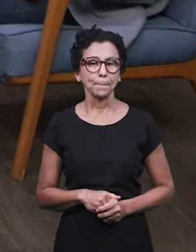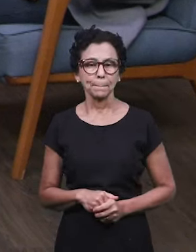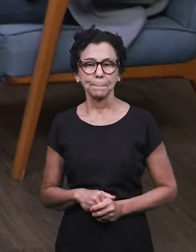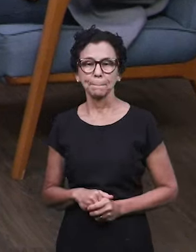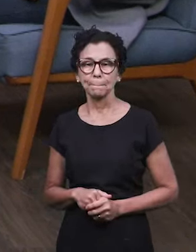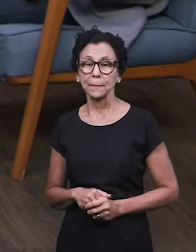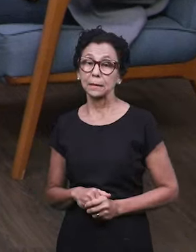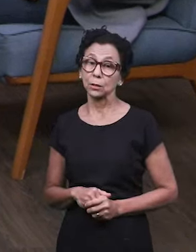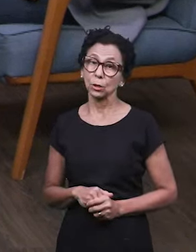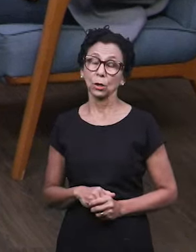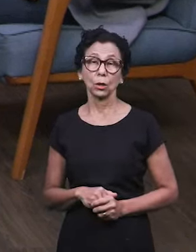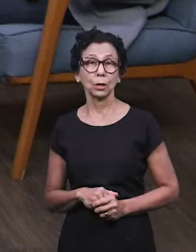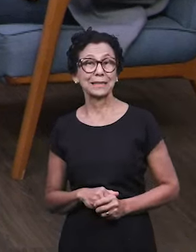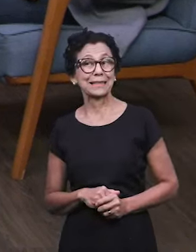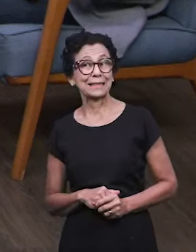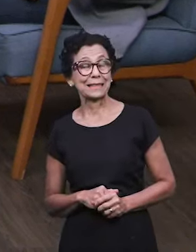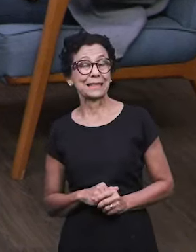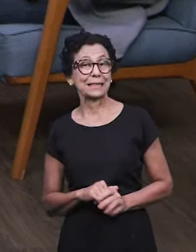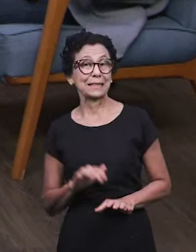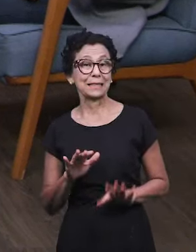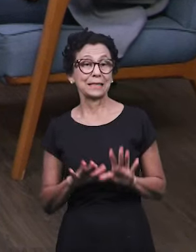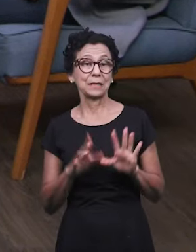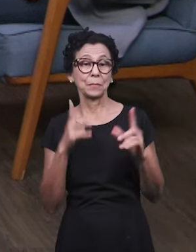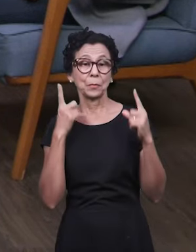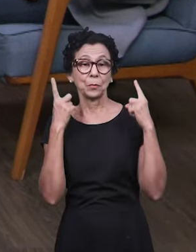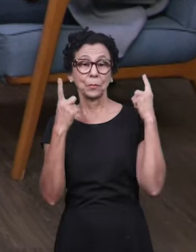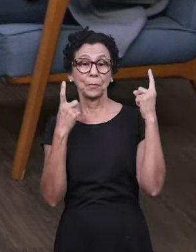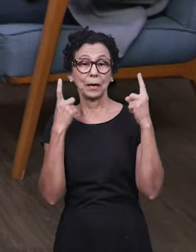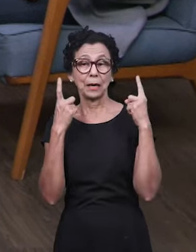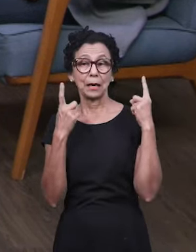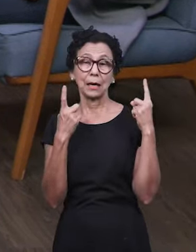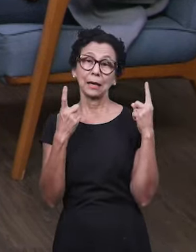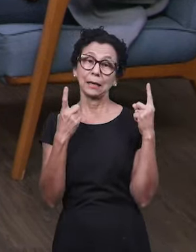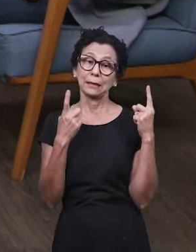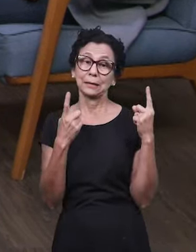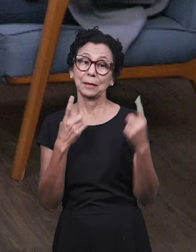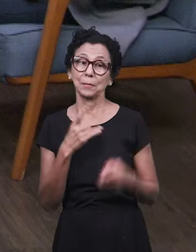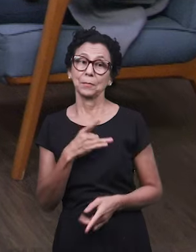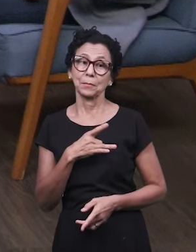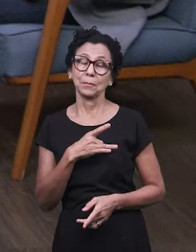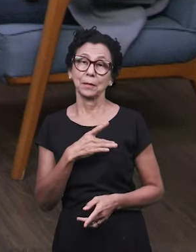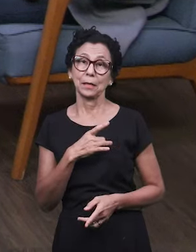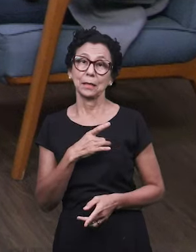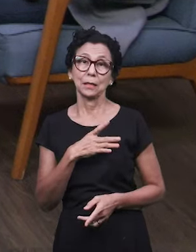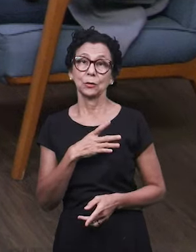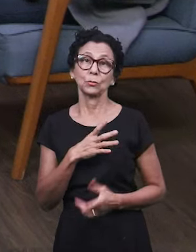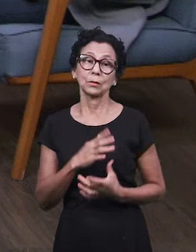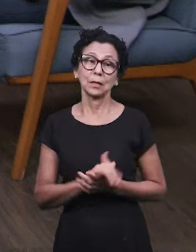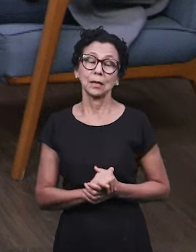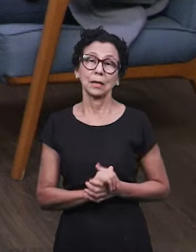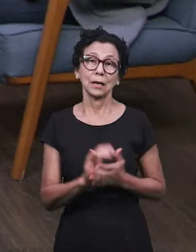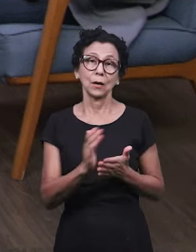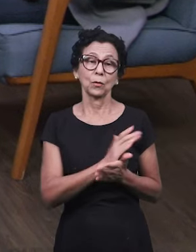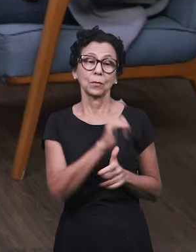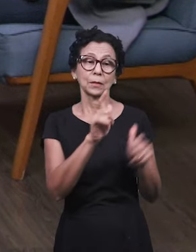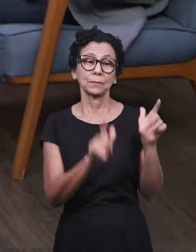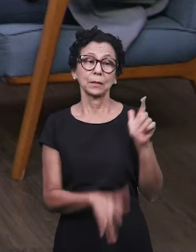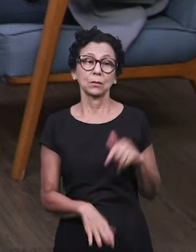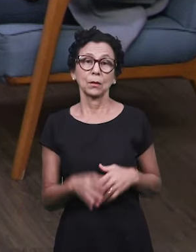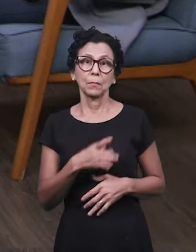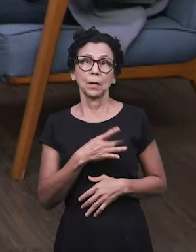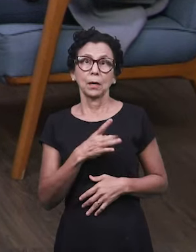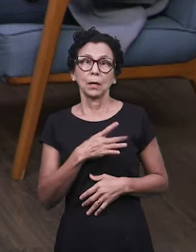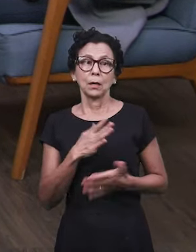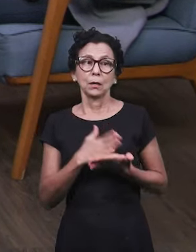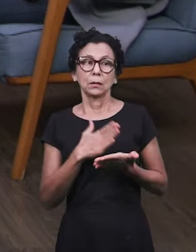preocupação até um certo medo de muitas pessoas quando se fala do Apocalipse. O